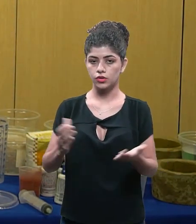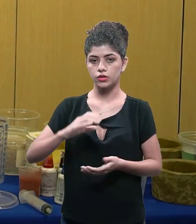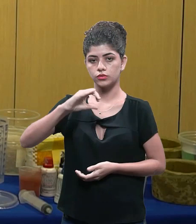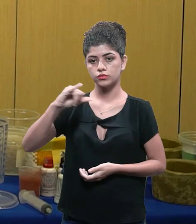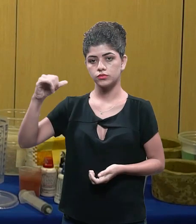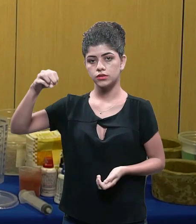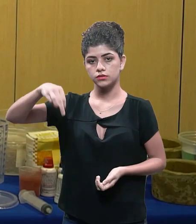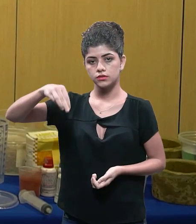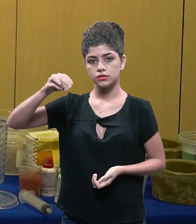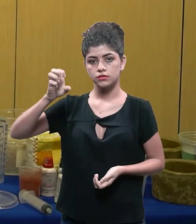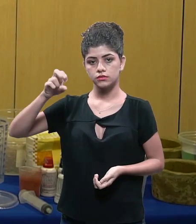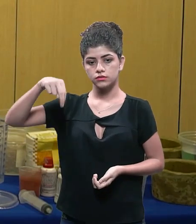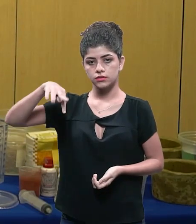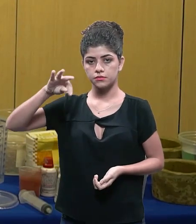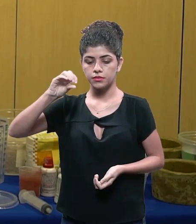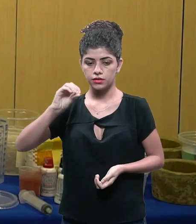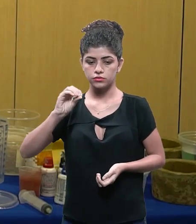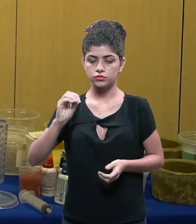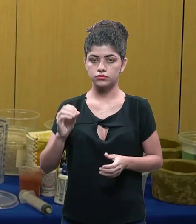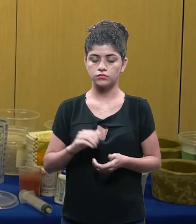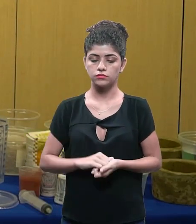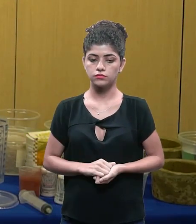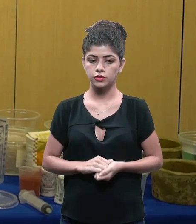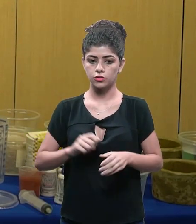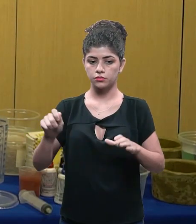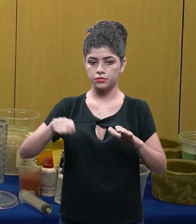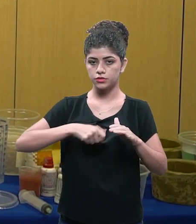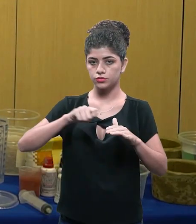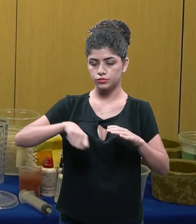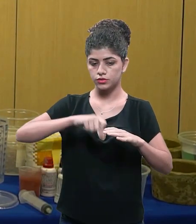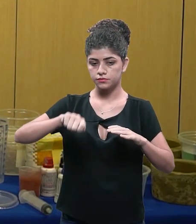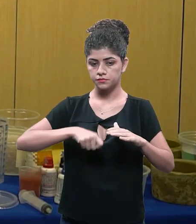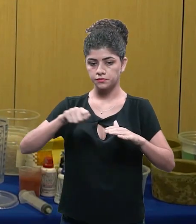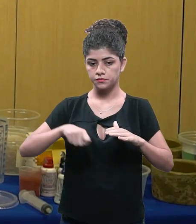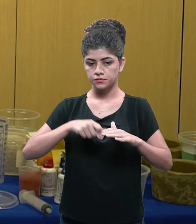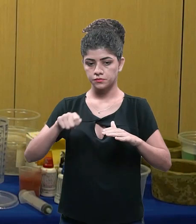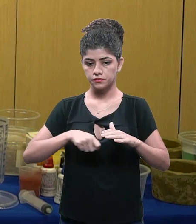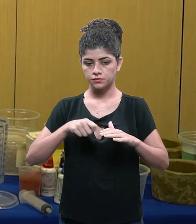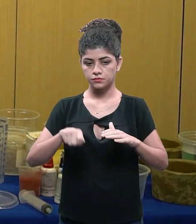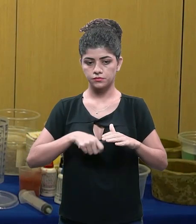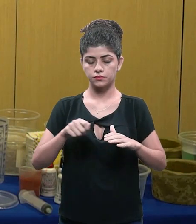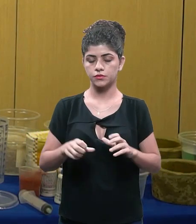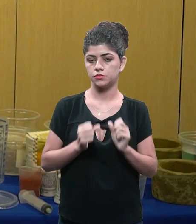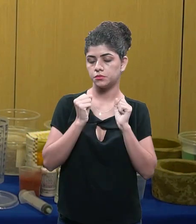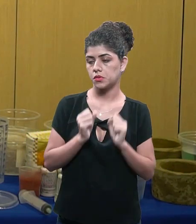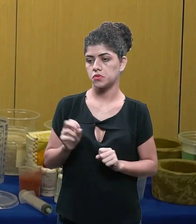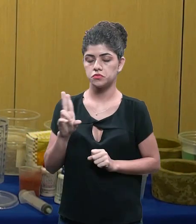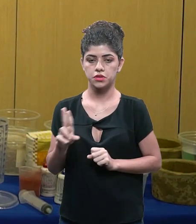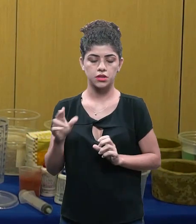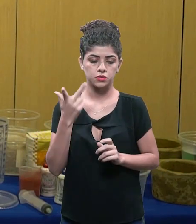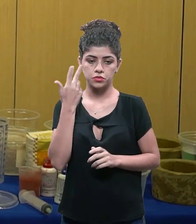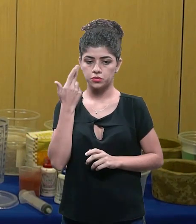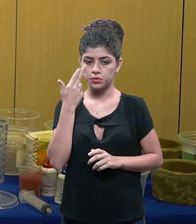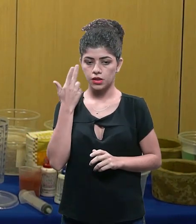vou colocar o cimento certo e aqui a mistura é básica vai botar areia usar colher de pedreiro que pode